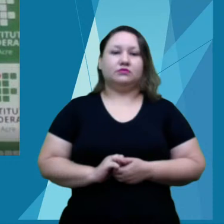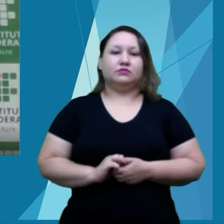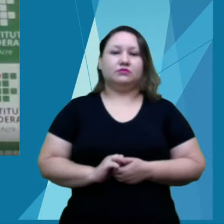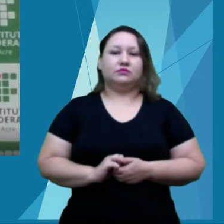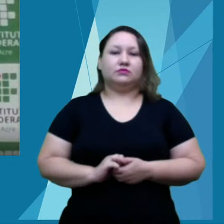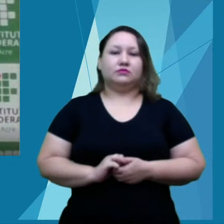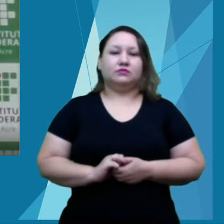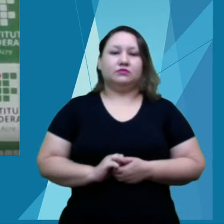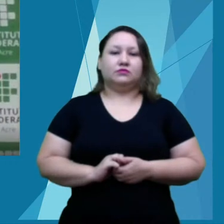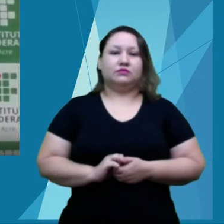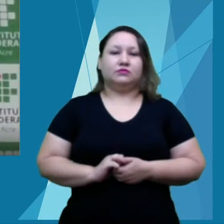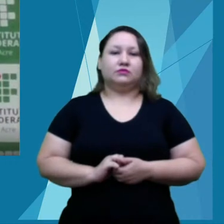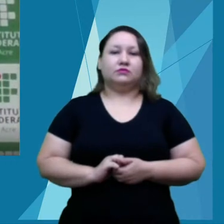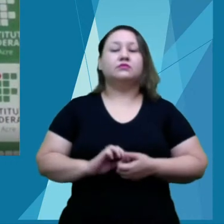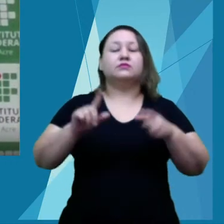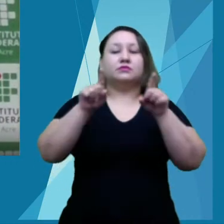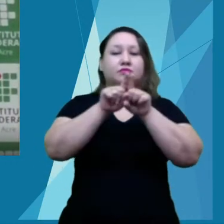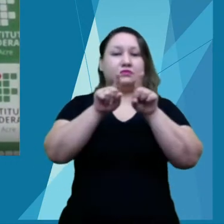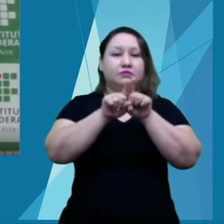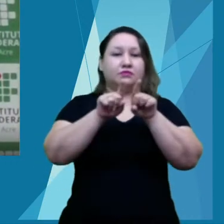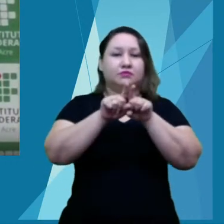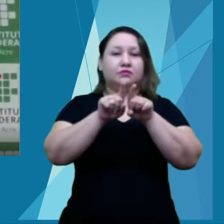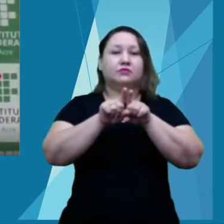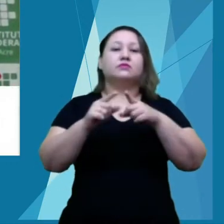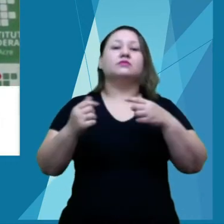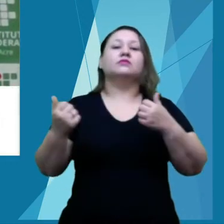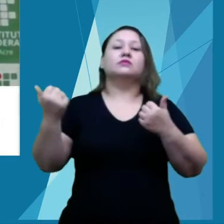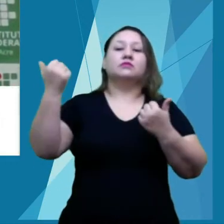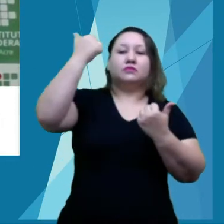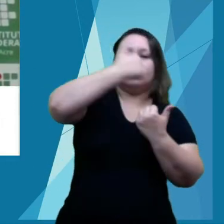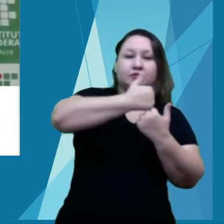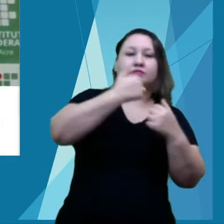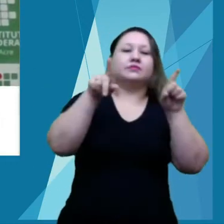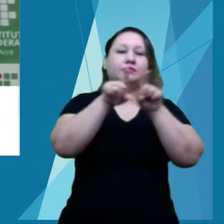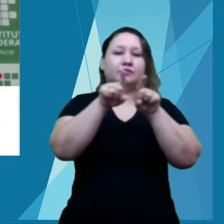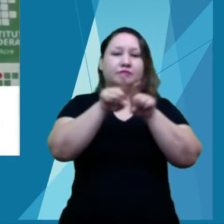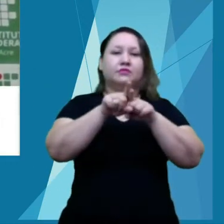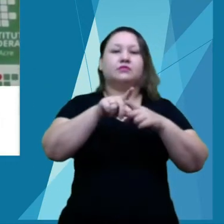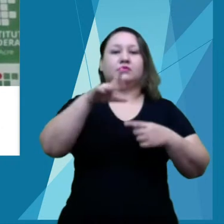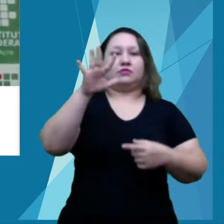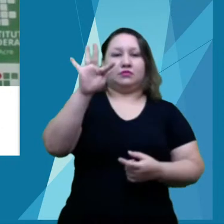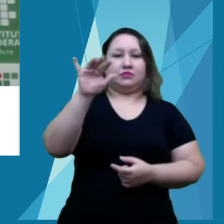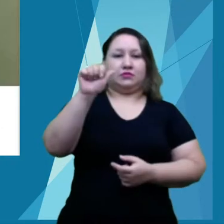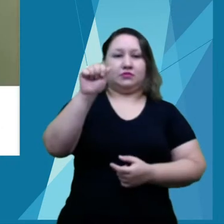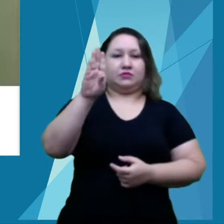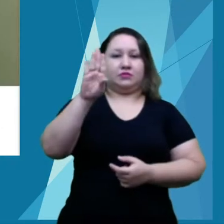O pró-reitor de extensão, professor Fábio Storch de Oliveira.